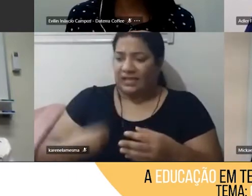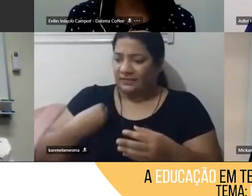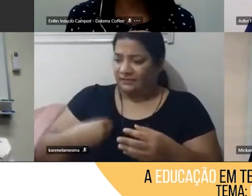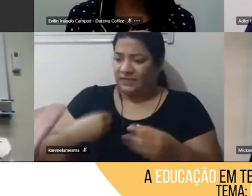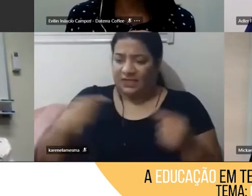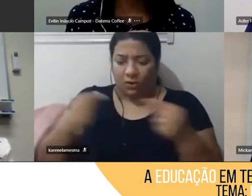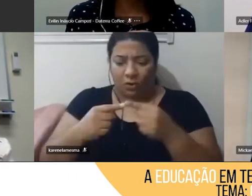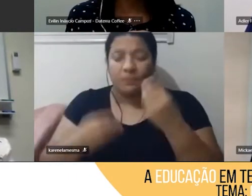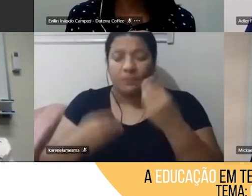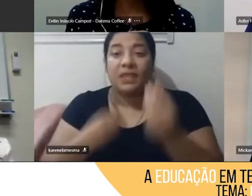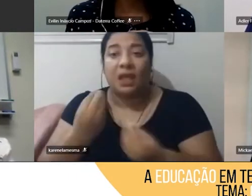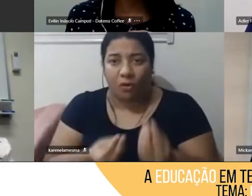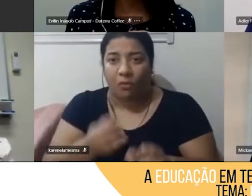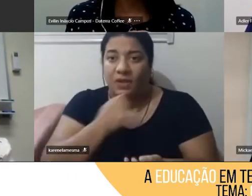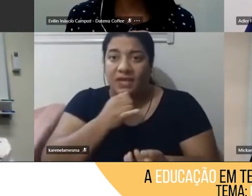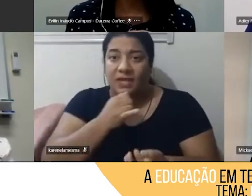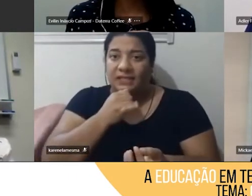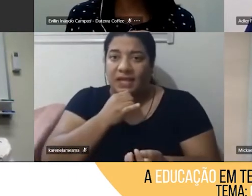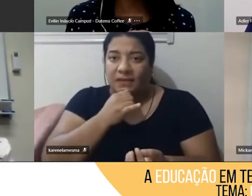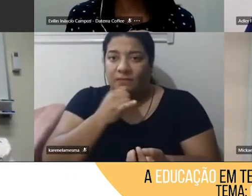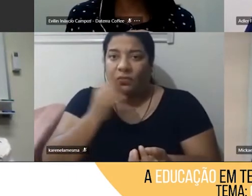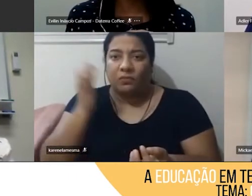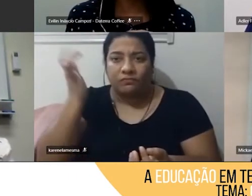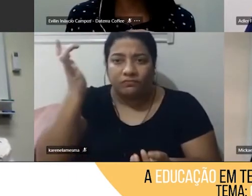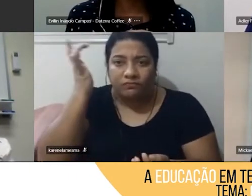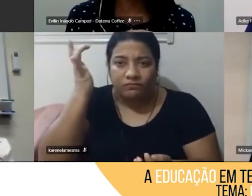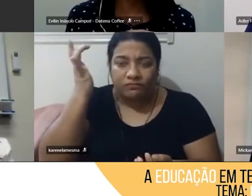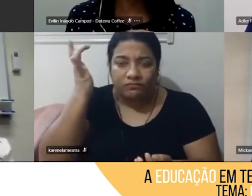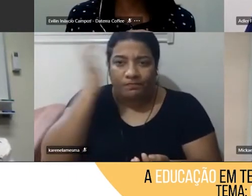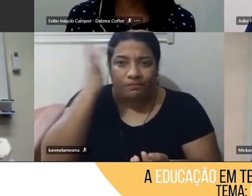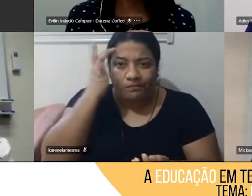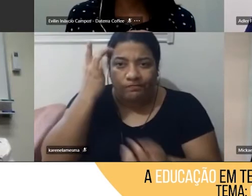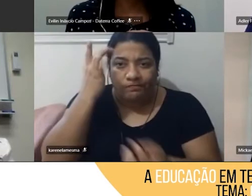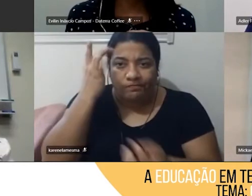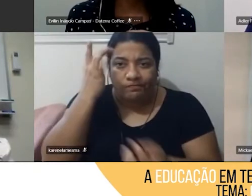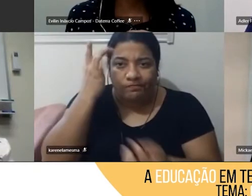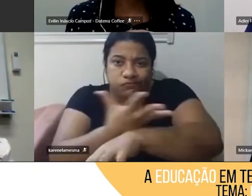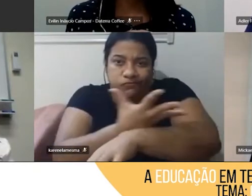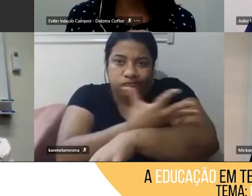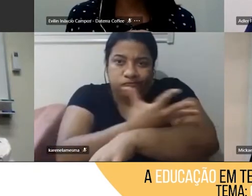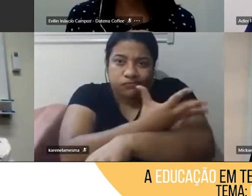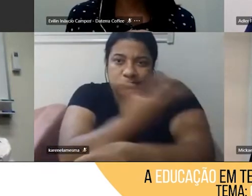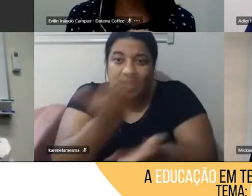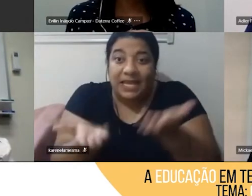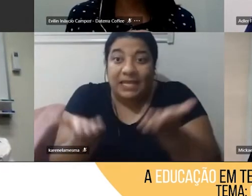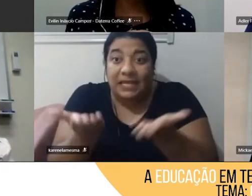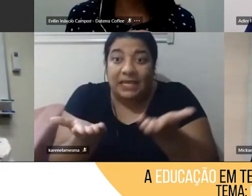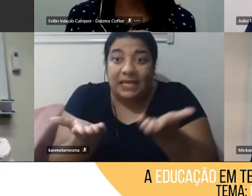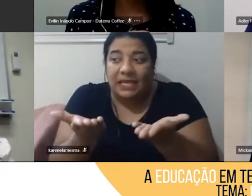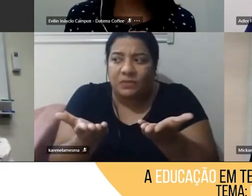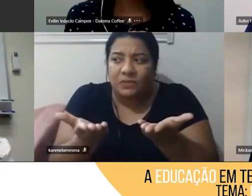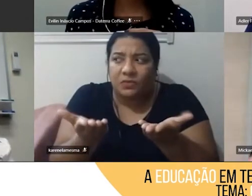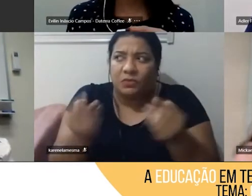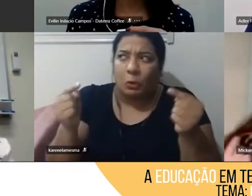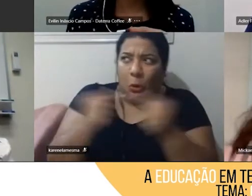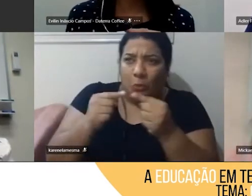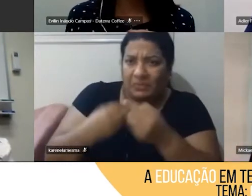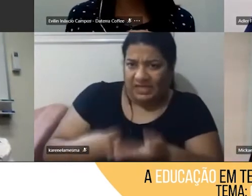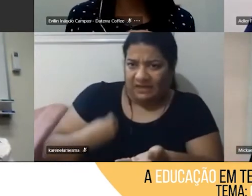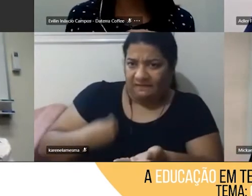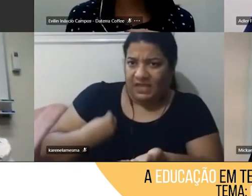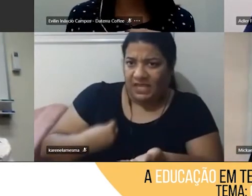gente for falar, por exemplo, de equilíbrio emocional, vou falar uma coisa que não está muito ligada com o que realmente está acontecendo na vida deles, talvez não vai fazer tanto